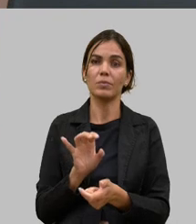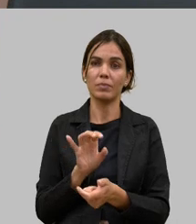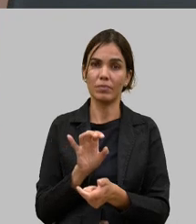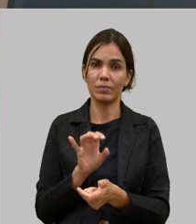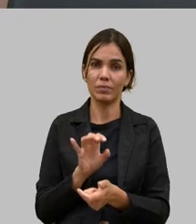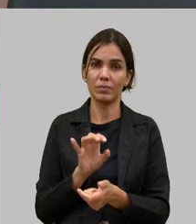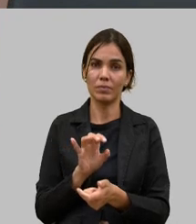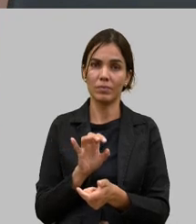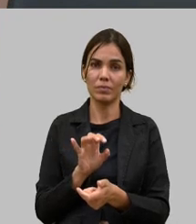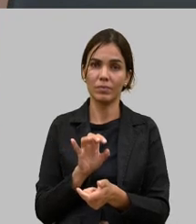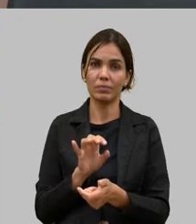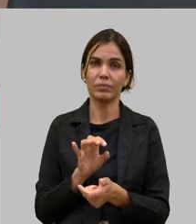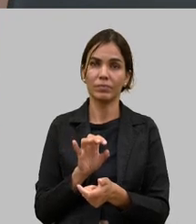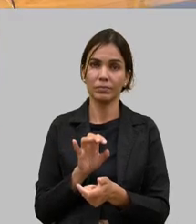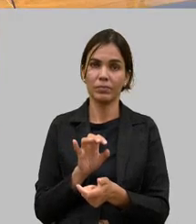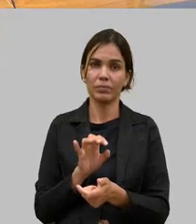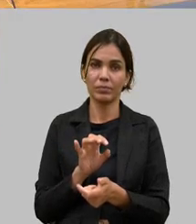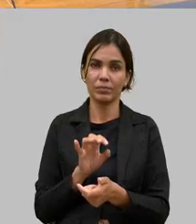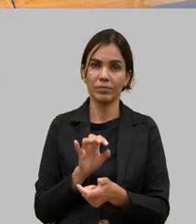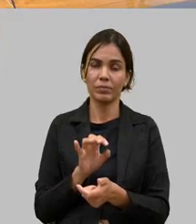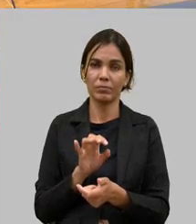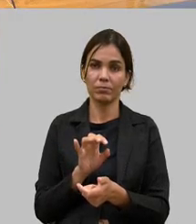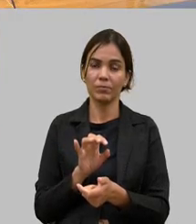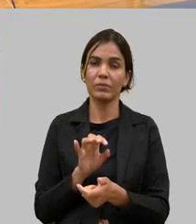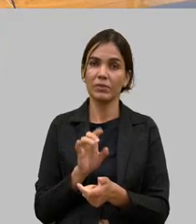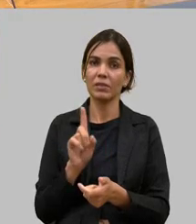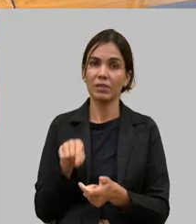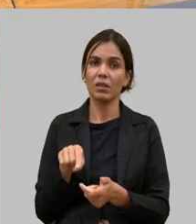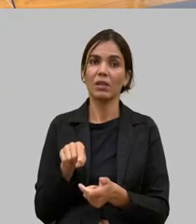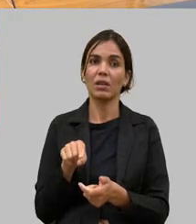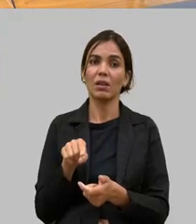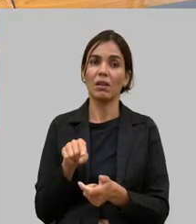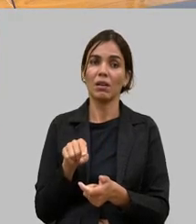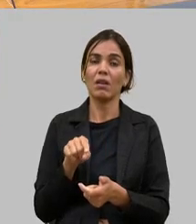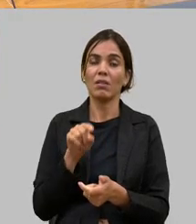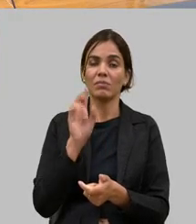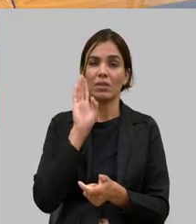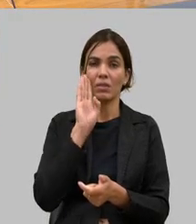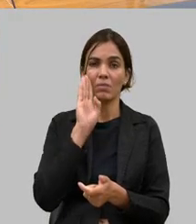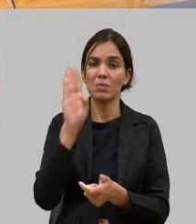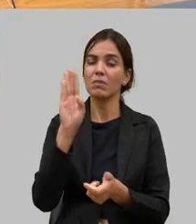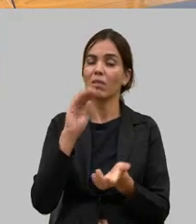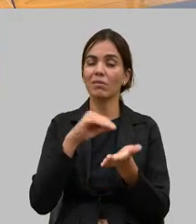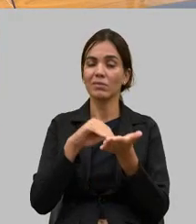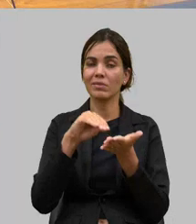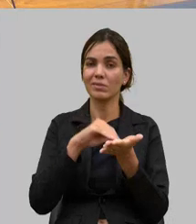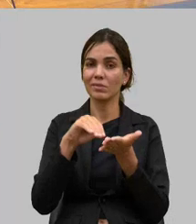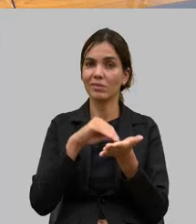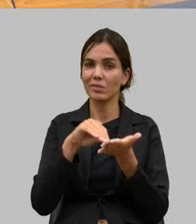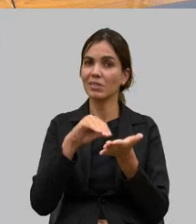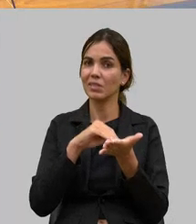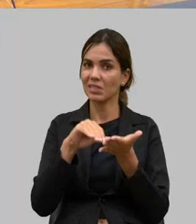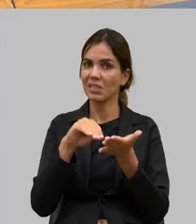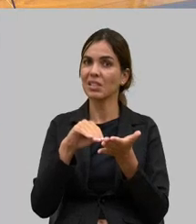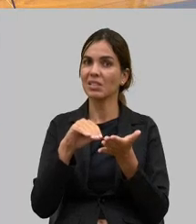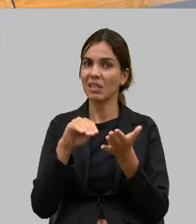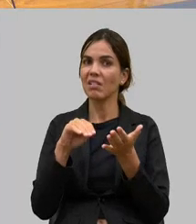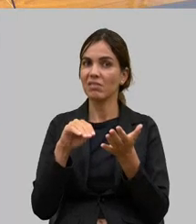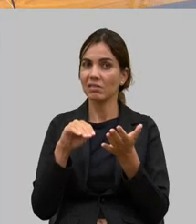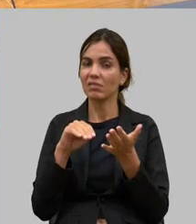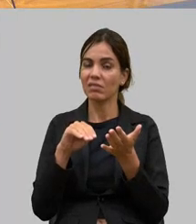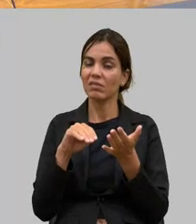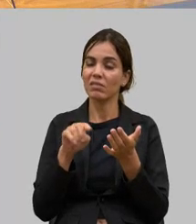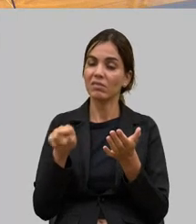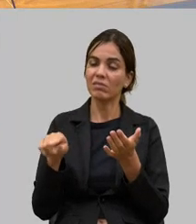posso colocar entre as as principais uma das principais secretárias que mais desenvolve no governo do estado de Minas Gerais que tem